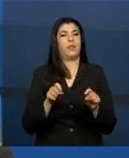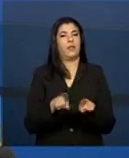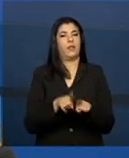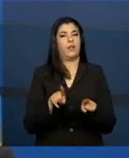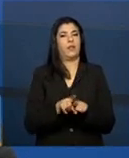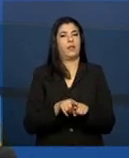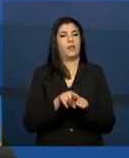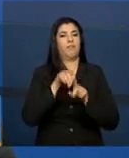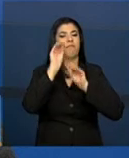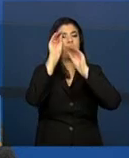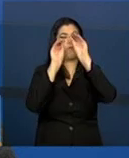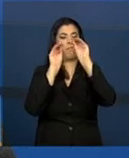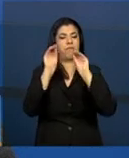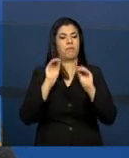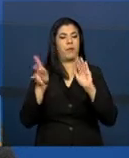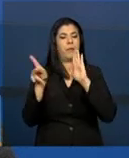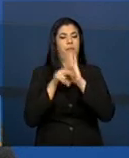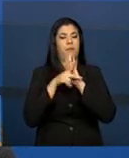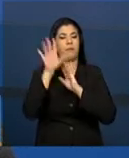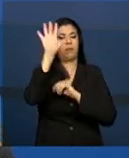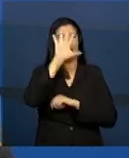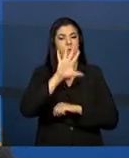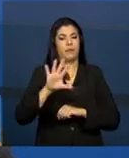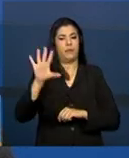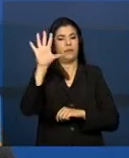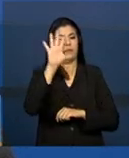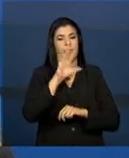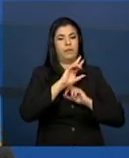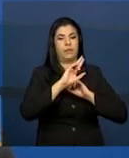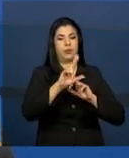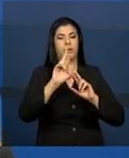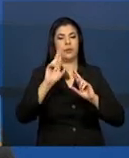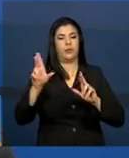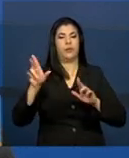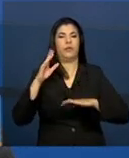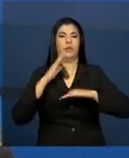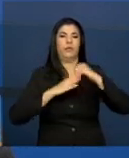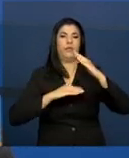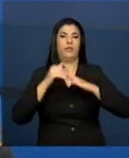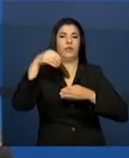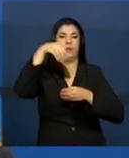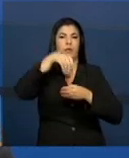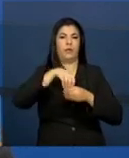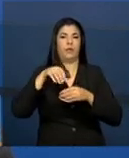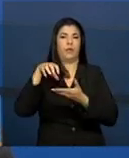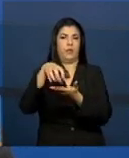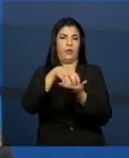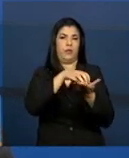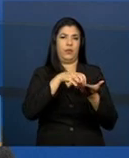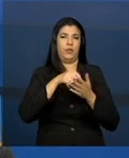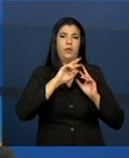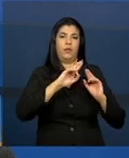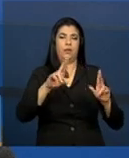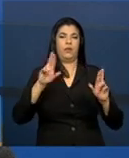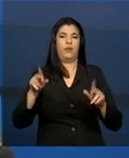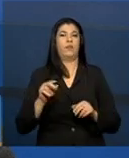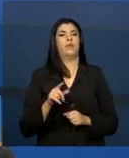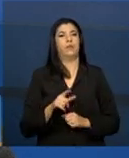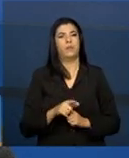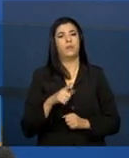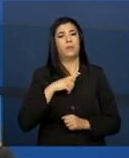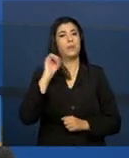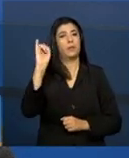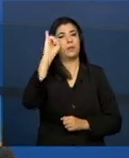uma maneira padronizada entre os diversos profissionais da unidade, entre as diversas unidades. É